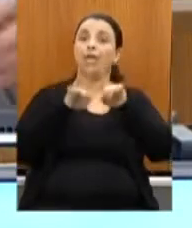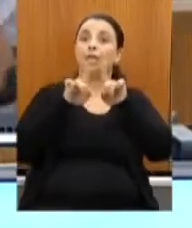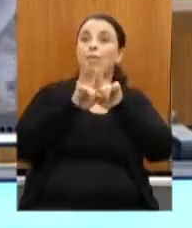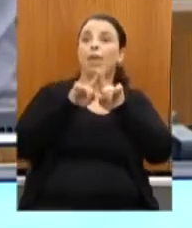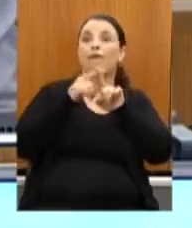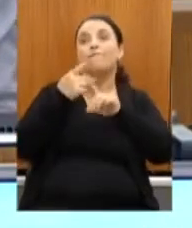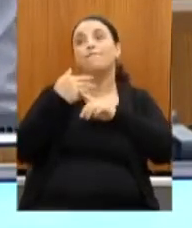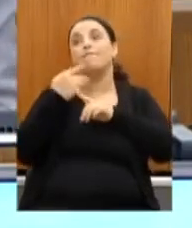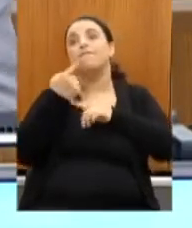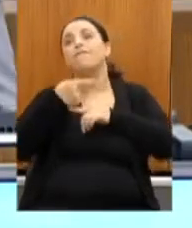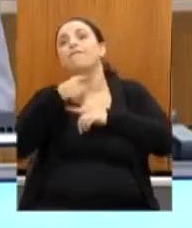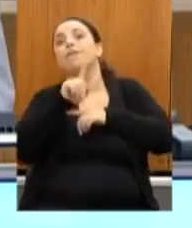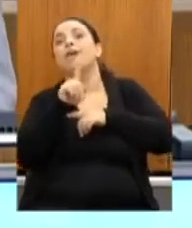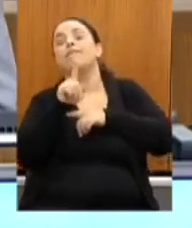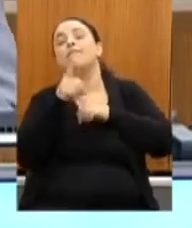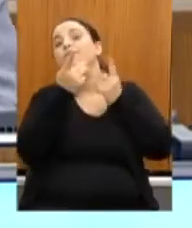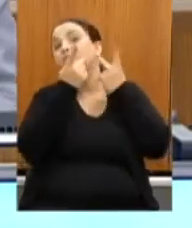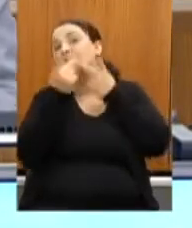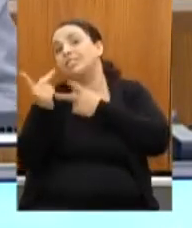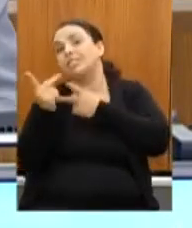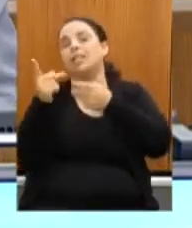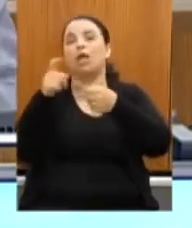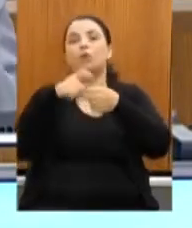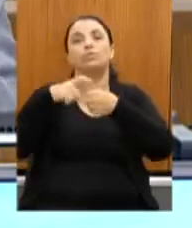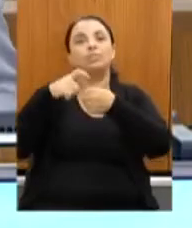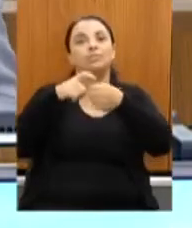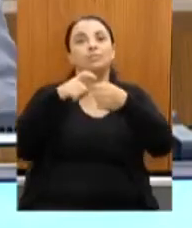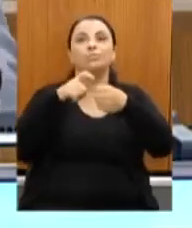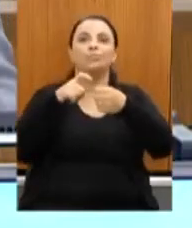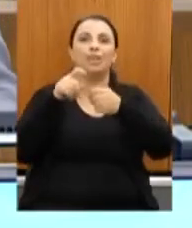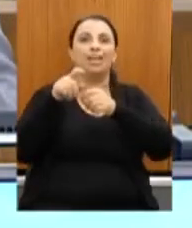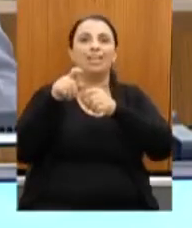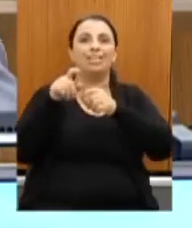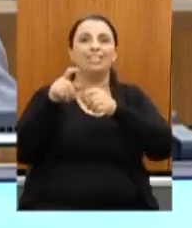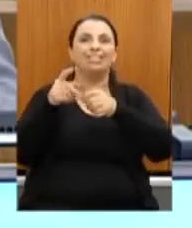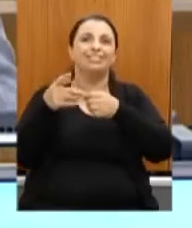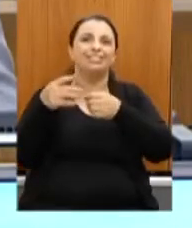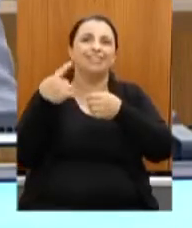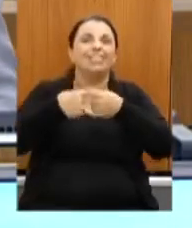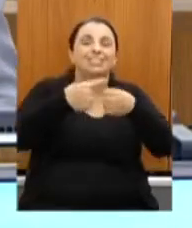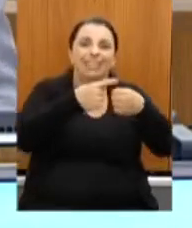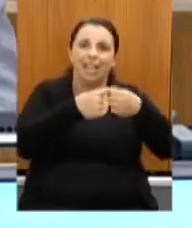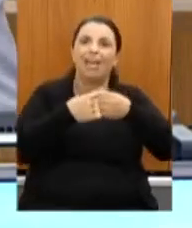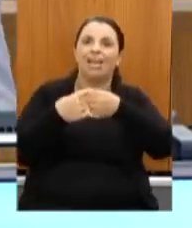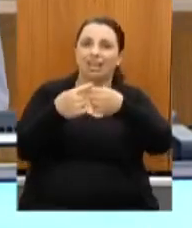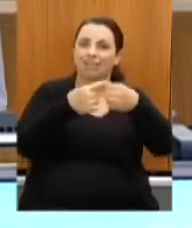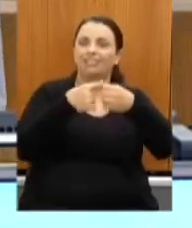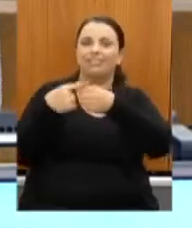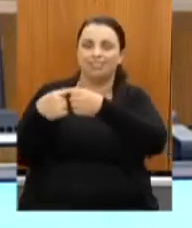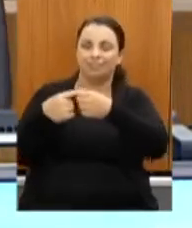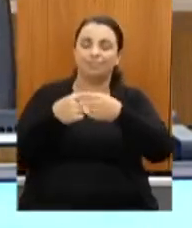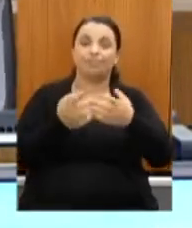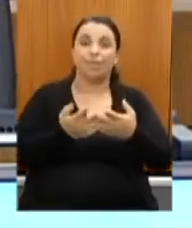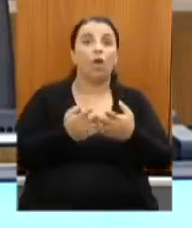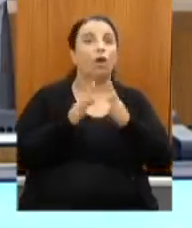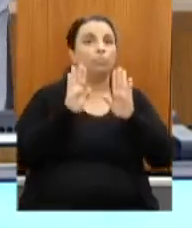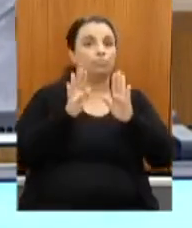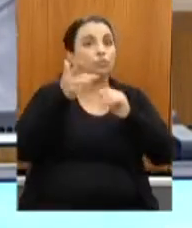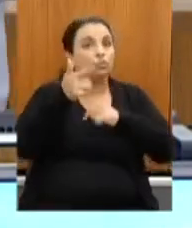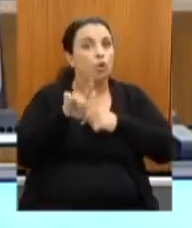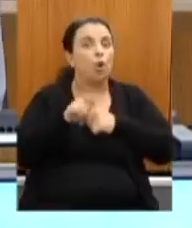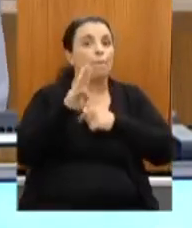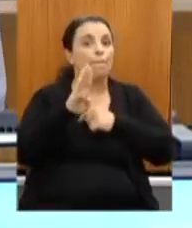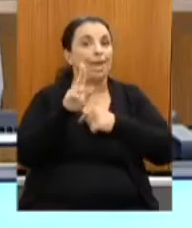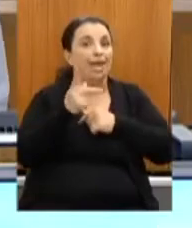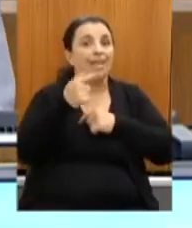Belo Horizonte, repito, 30% é a média de ocupação da rede hoteleira. se nós não tivermos um olhar